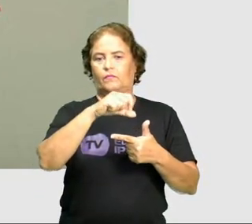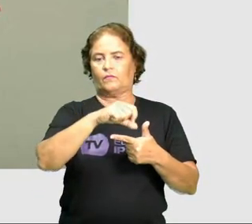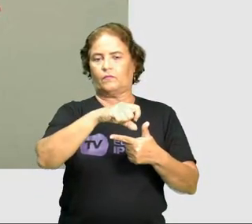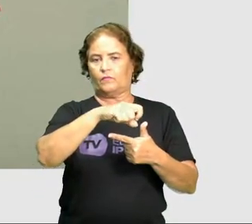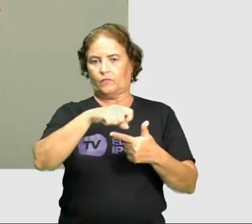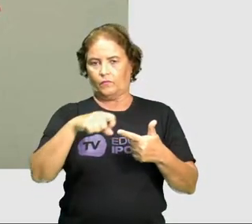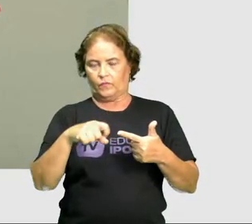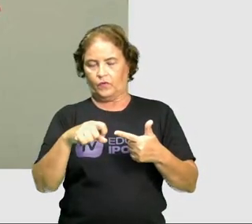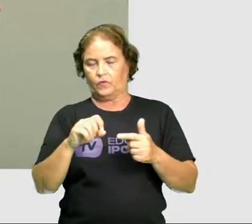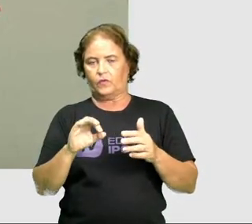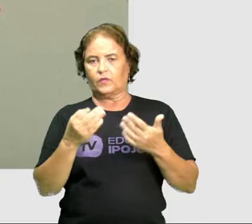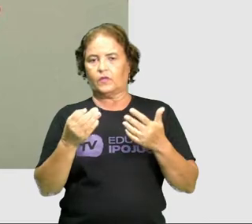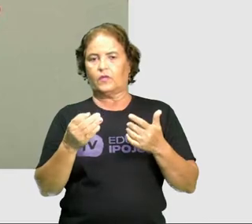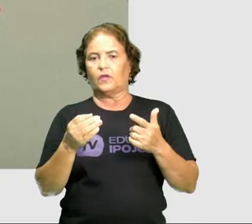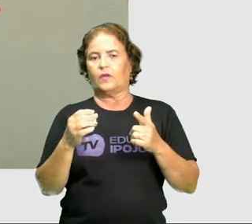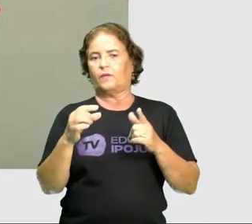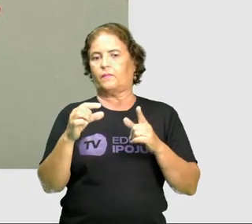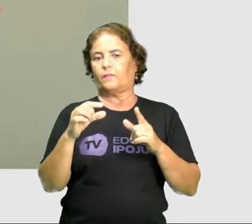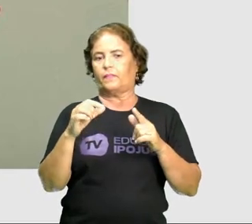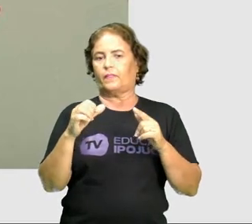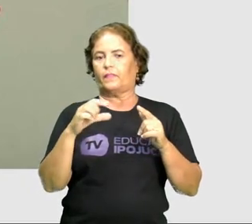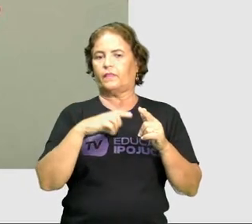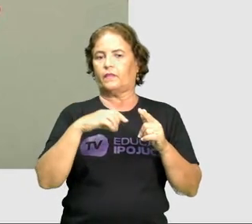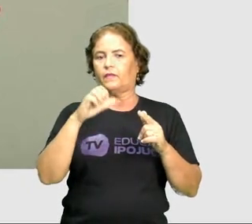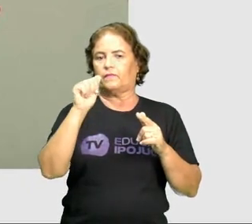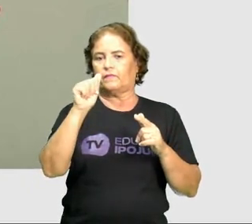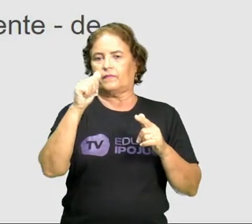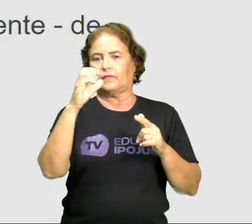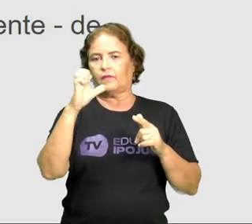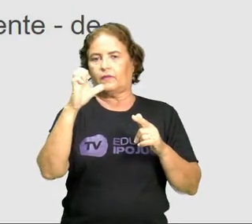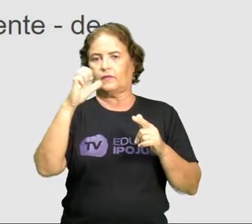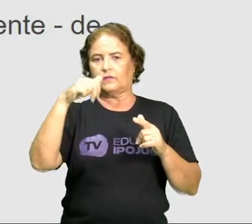forte é a antepenúltima, elas são acentuadas.